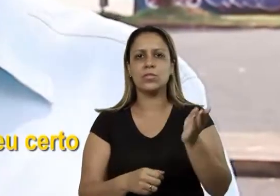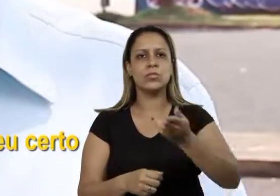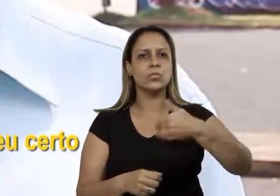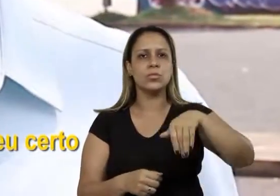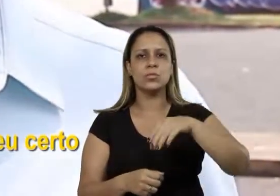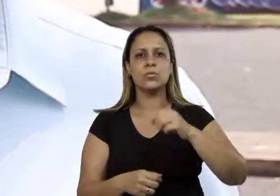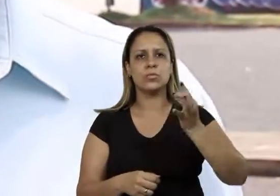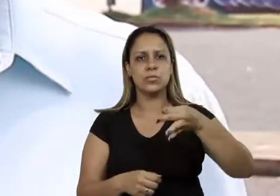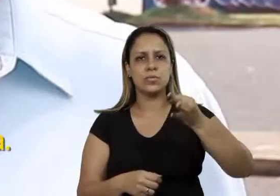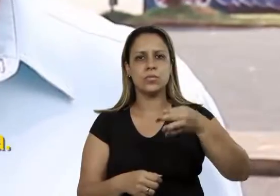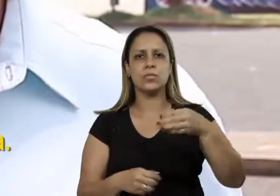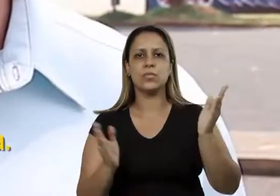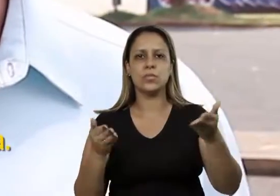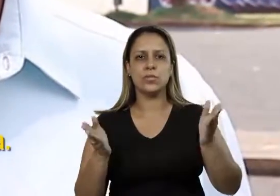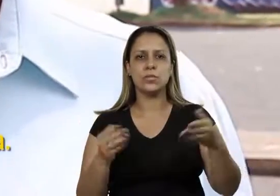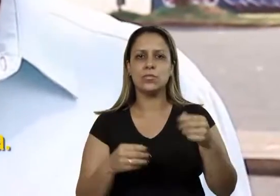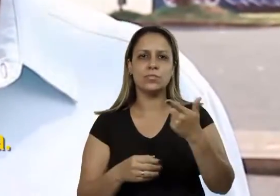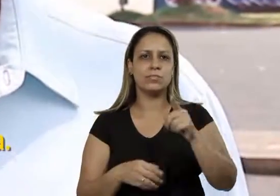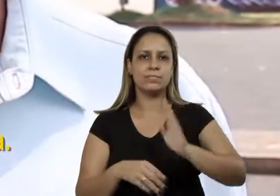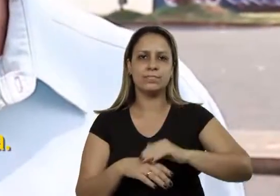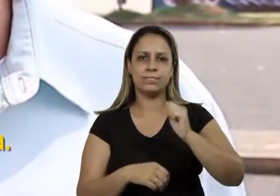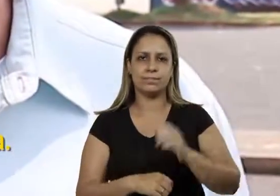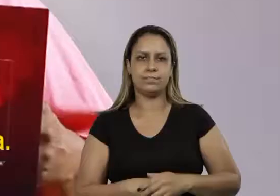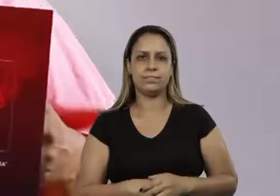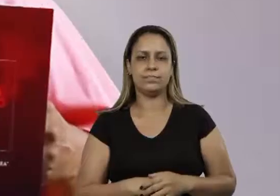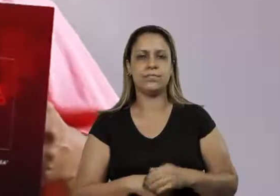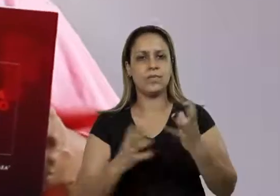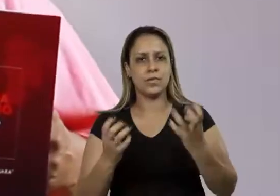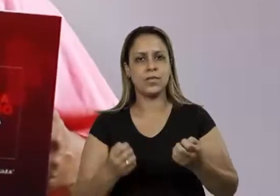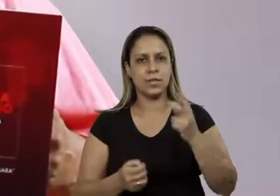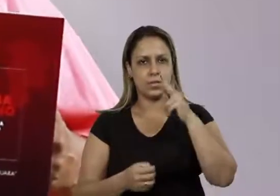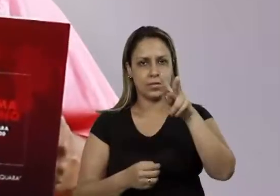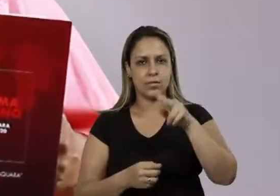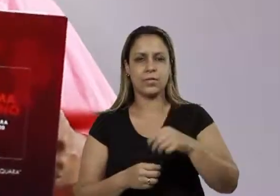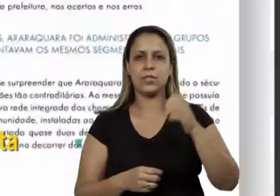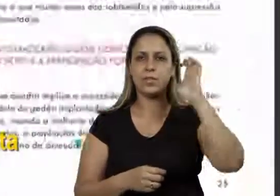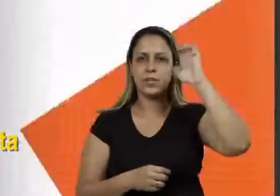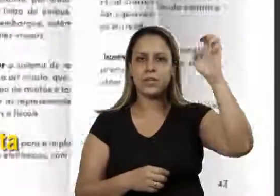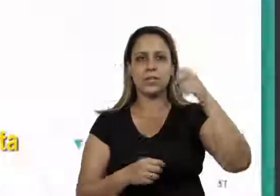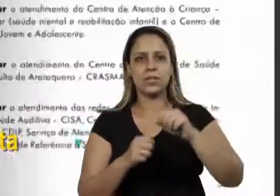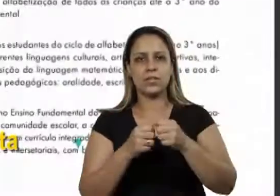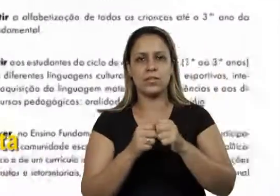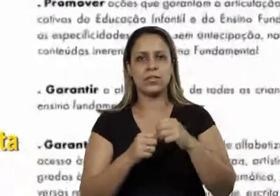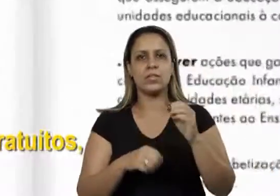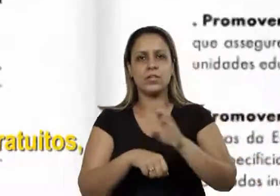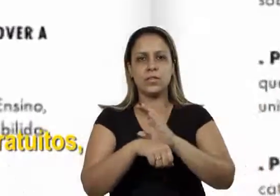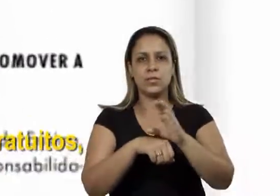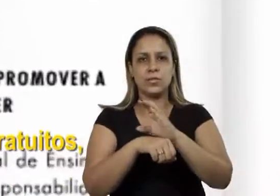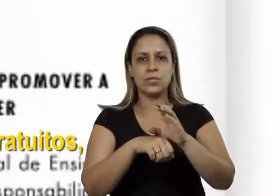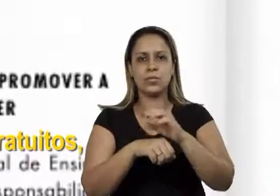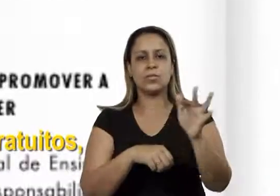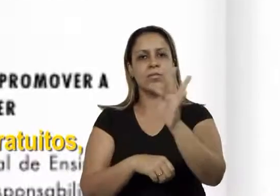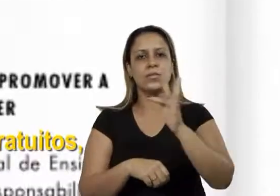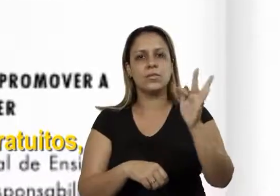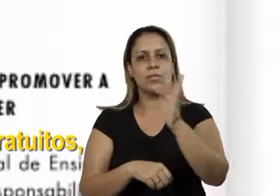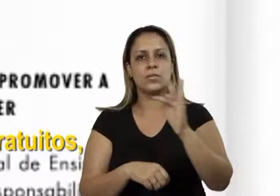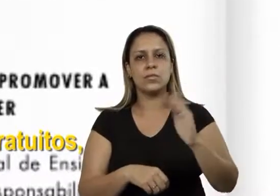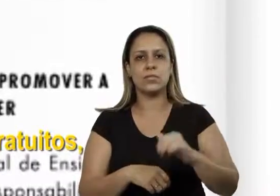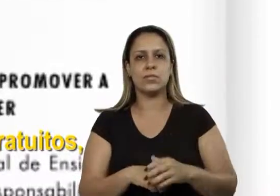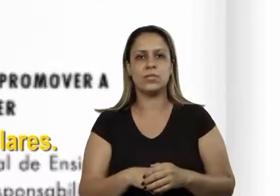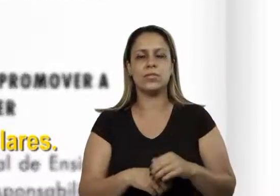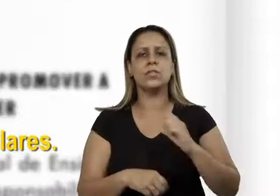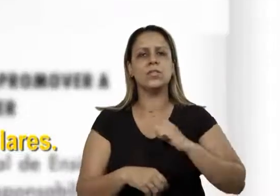tudo o que deu certo e que hoje não funciona. Quer ver? Edinho vai trazer de volta os cursinhos pré-vestibular